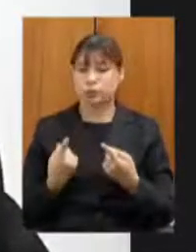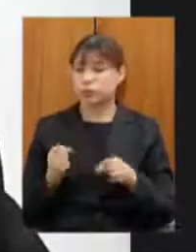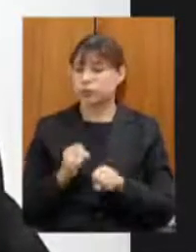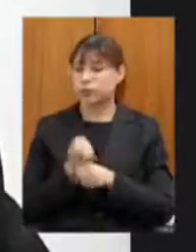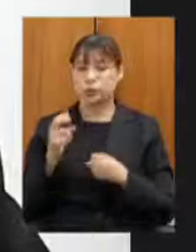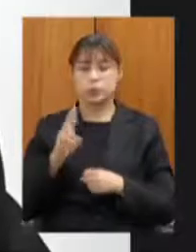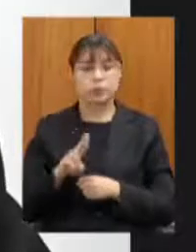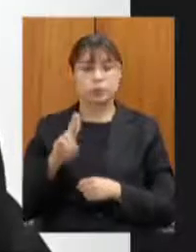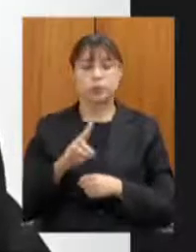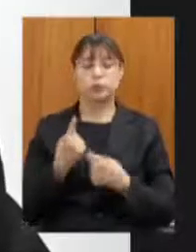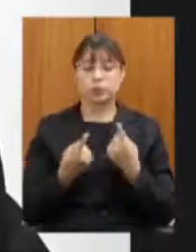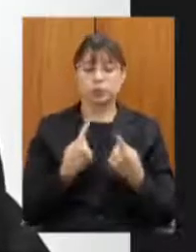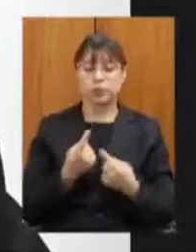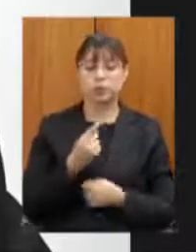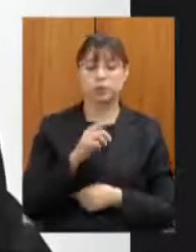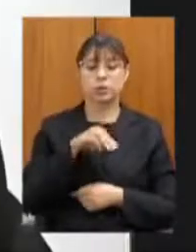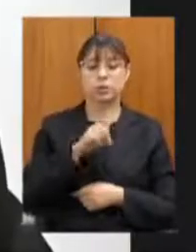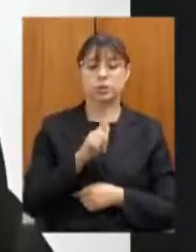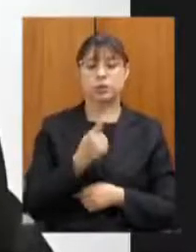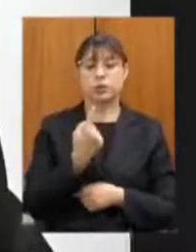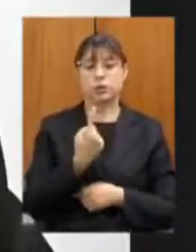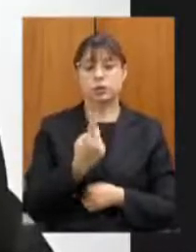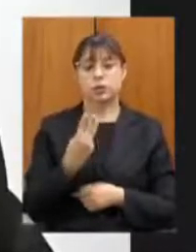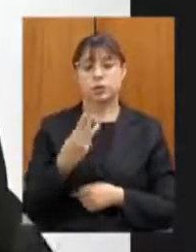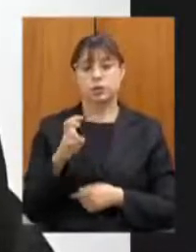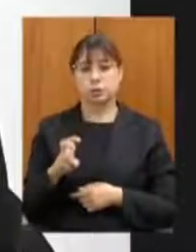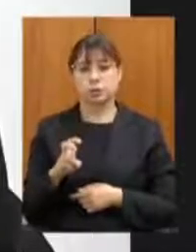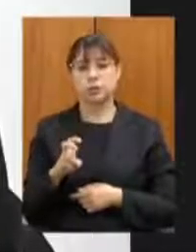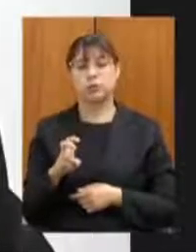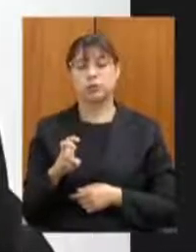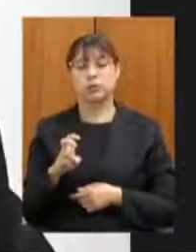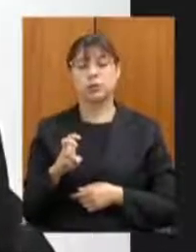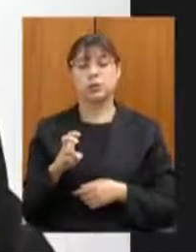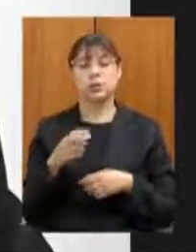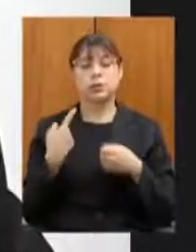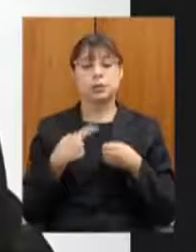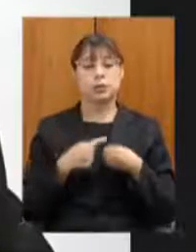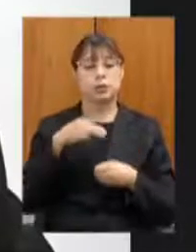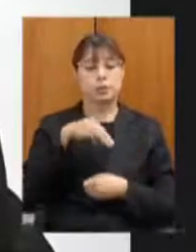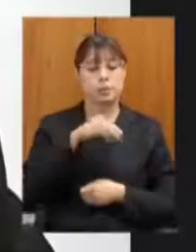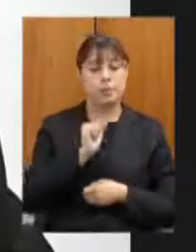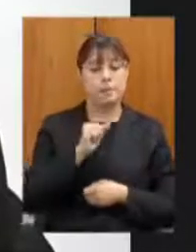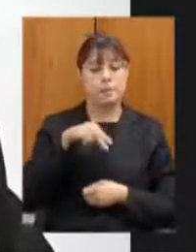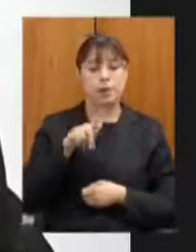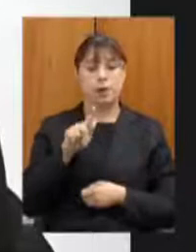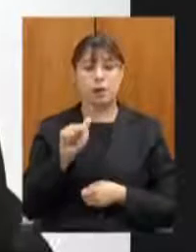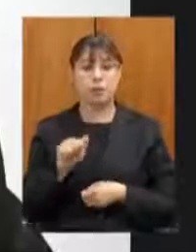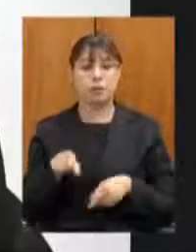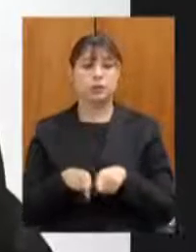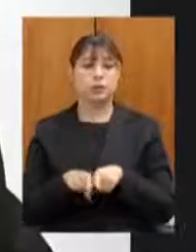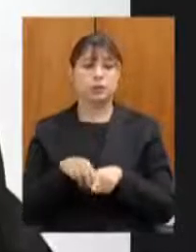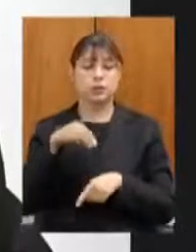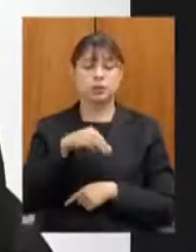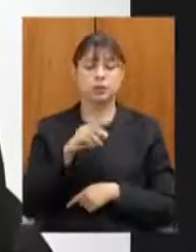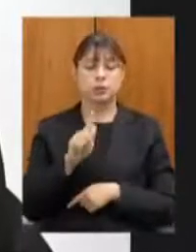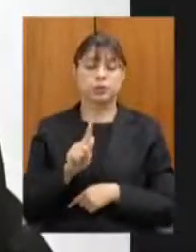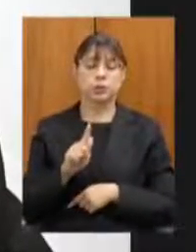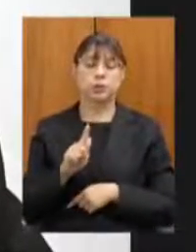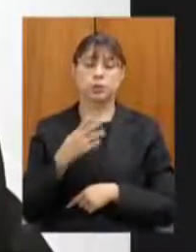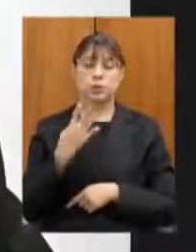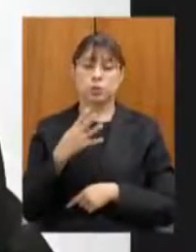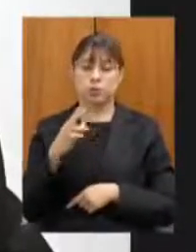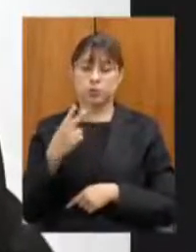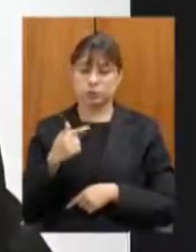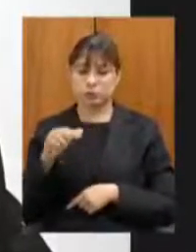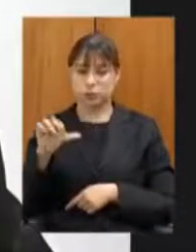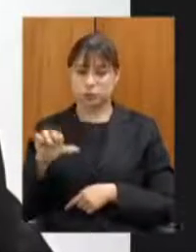da 135 Ancharia ao município de Manga também da MGC 479 interligando